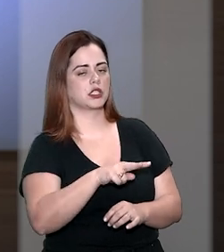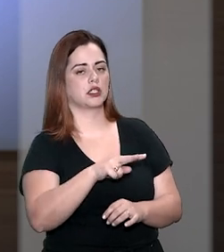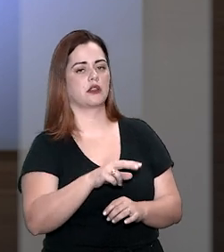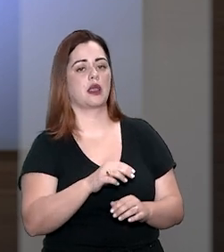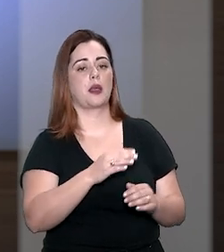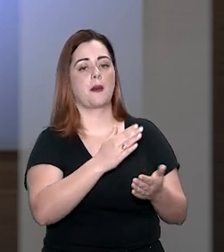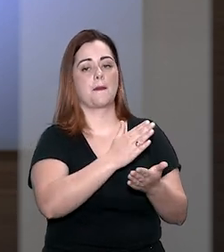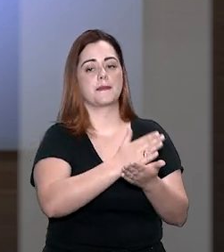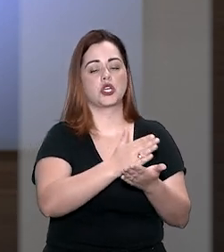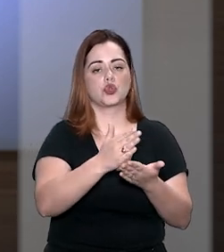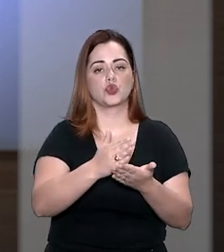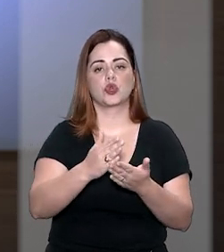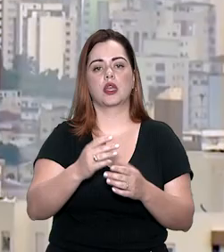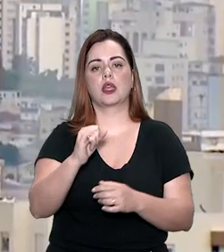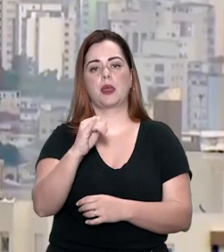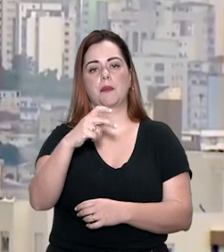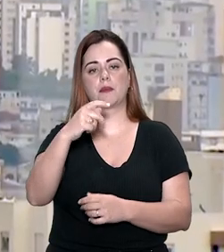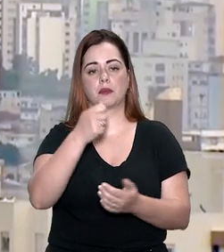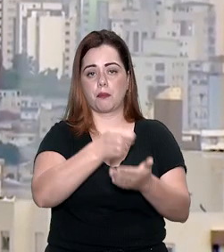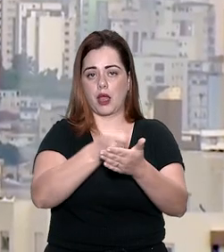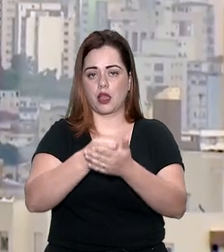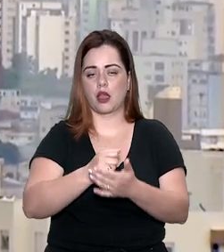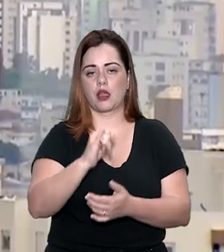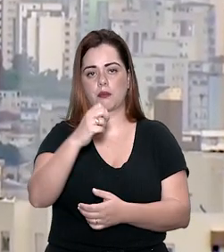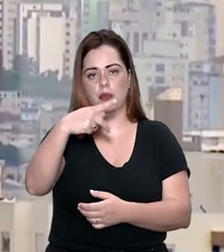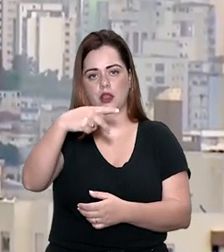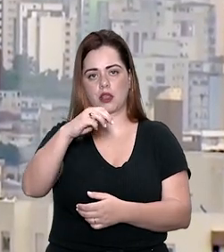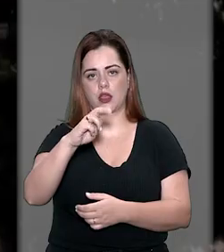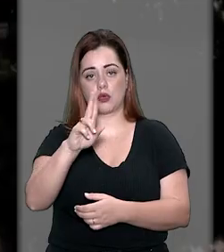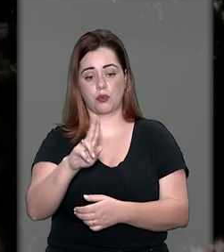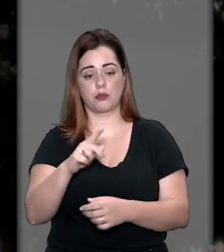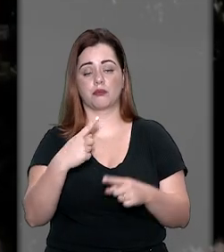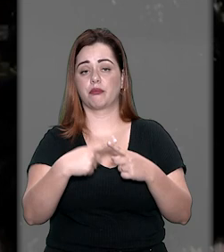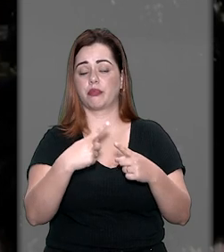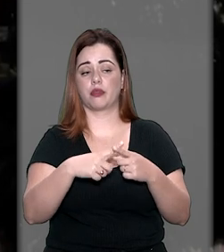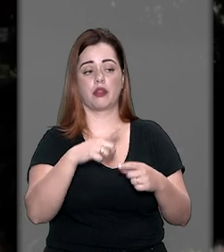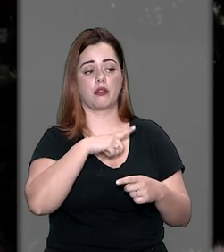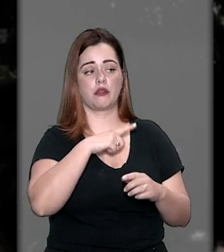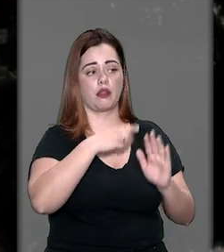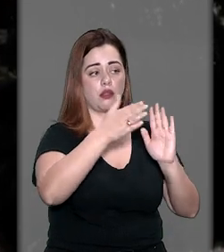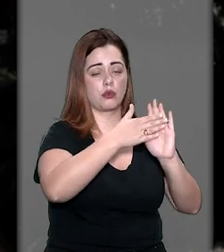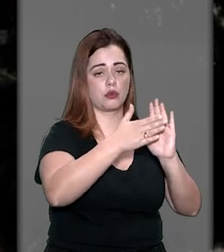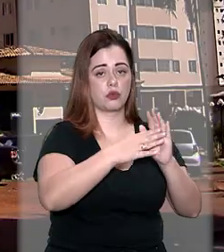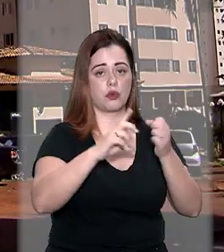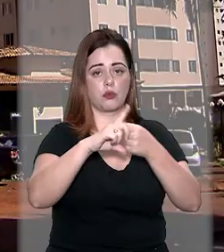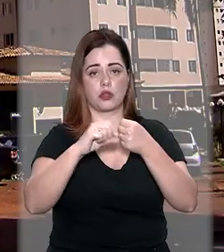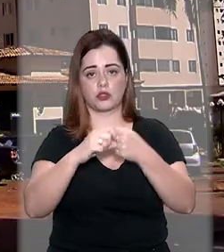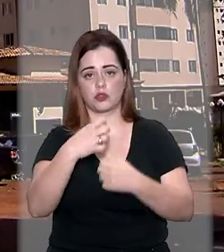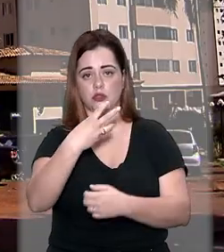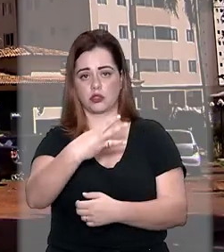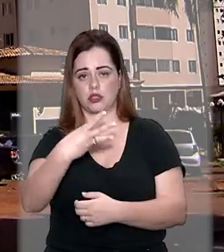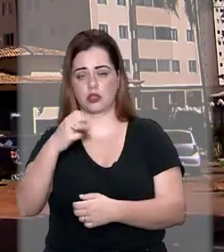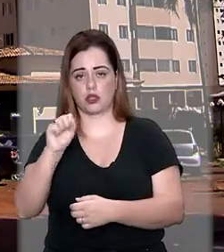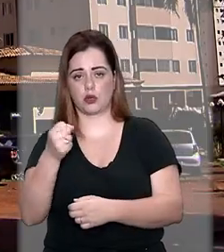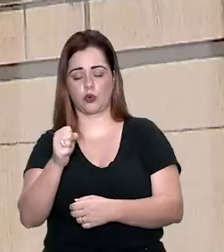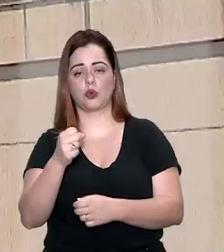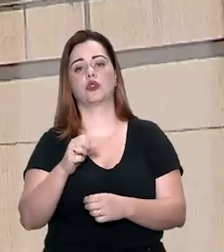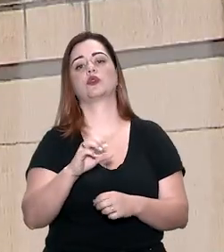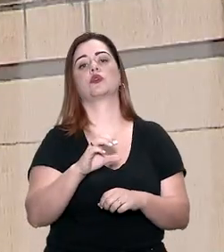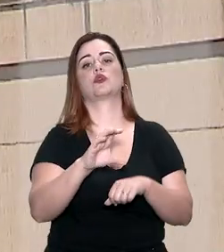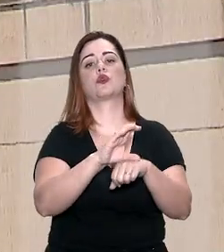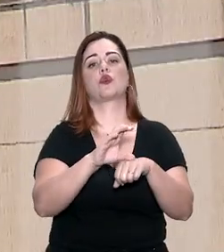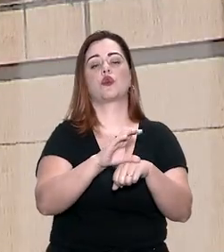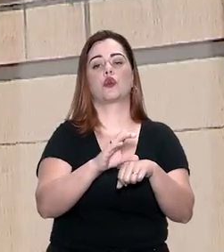sujeito passivo do IPTU, uma vez que não se enquadra em nenhuma das hipóteses previstas no artigo 34 do